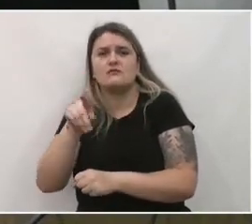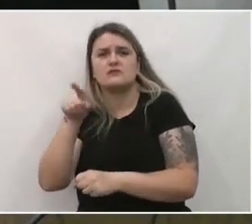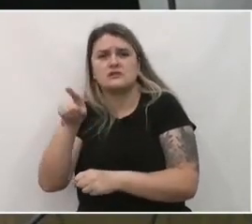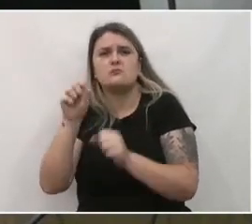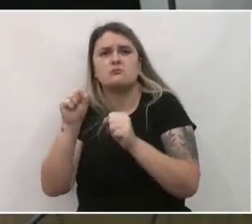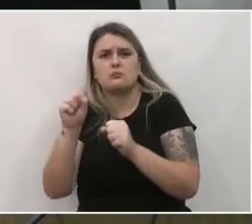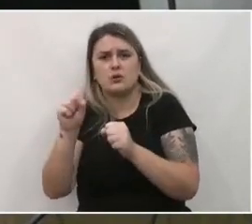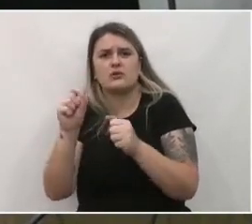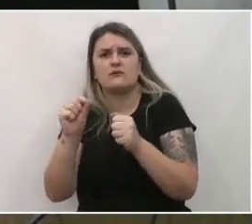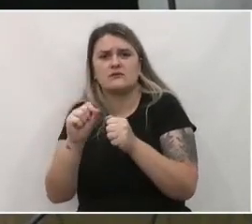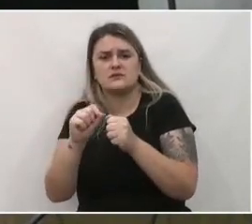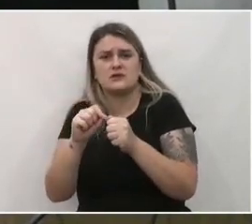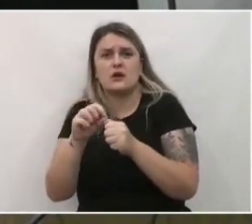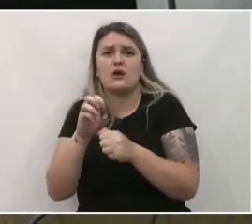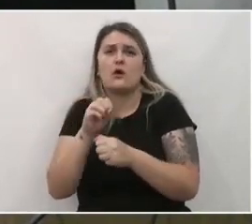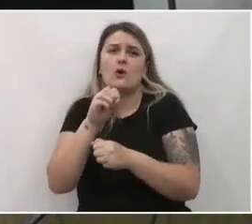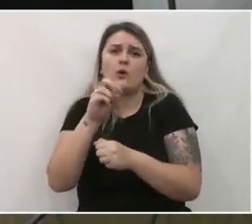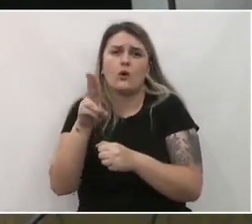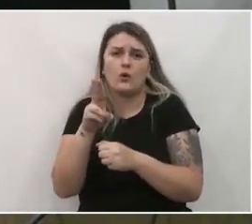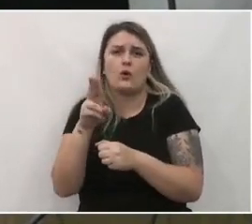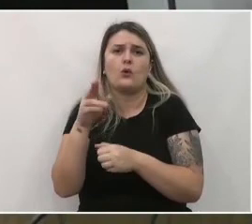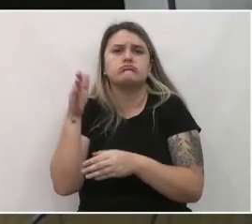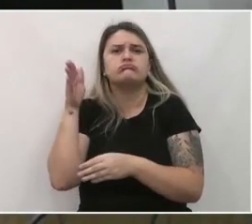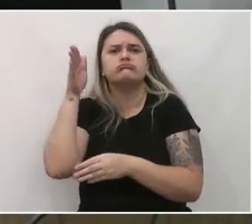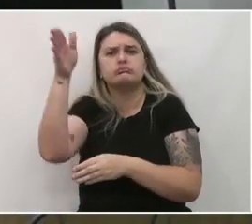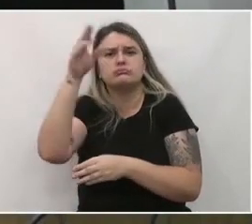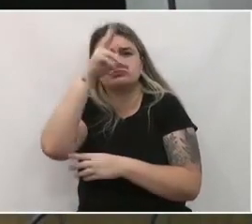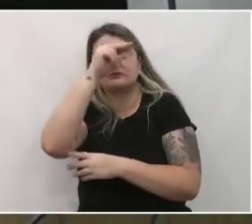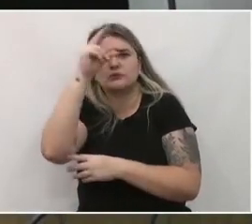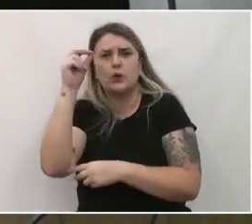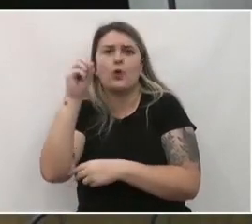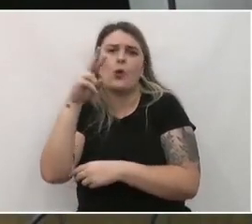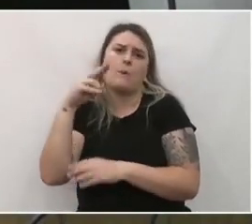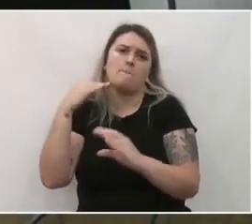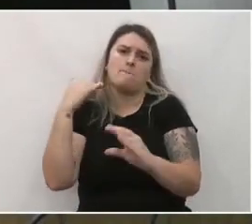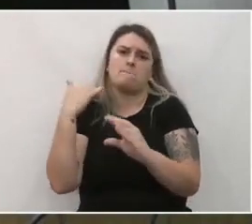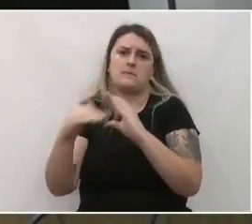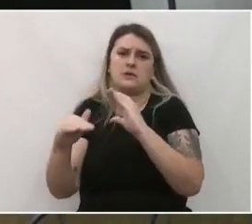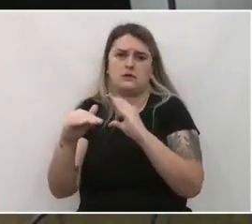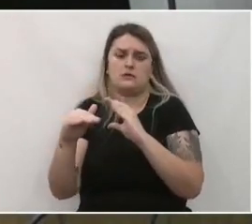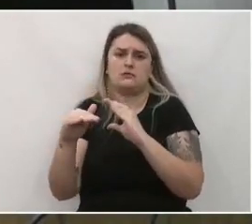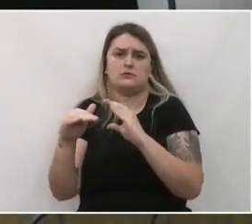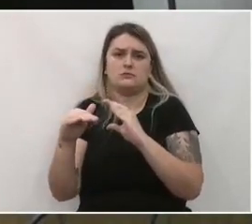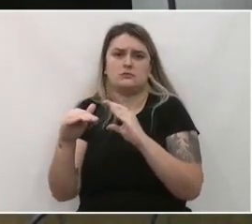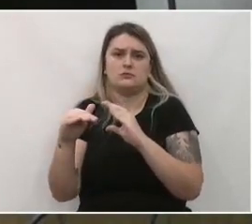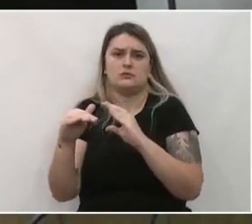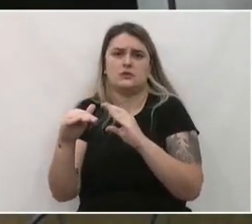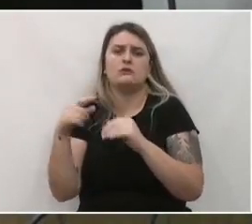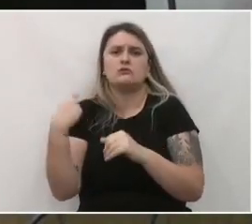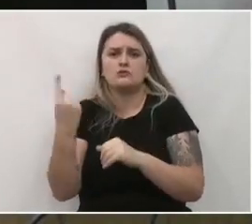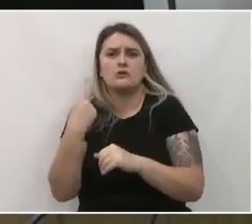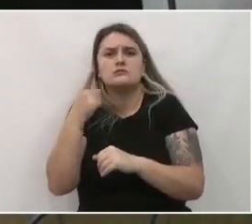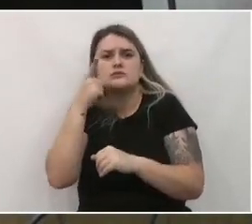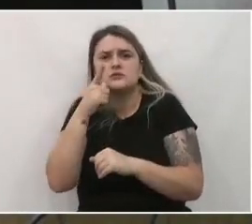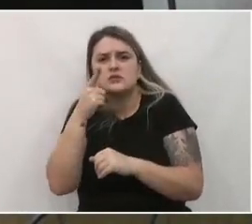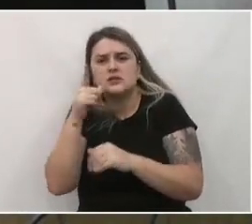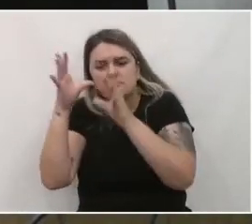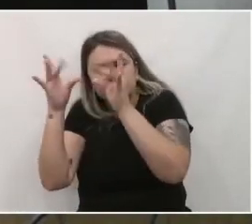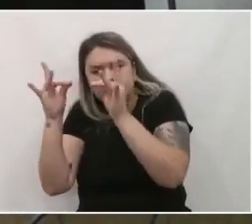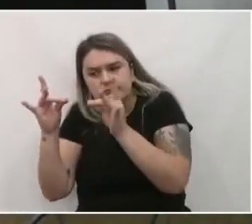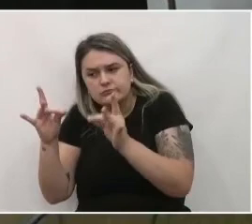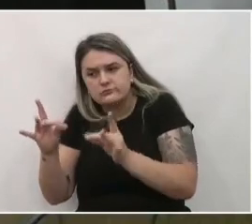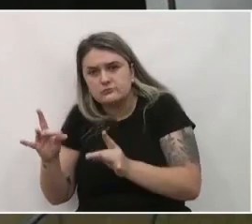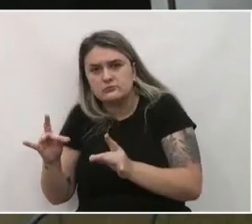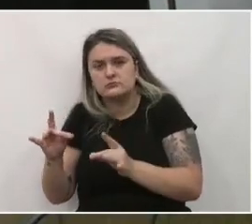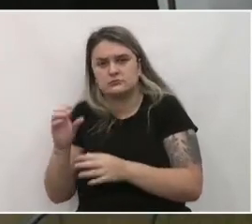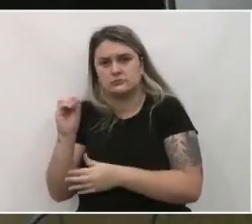colocar lá, ou pode ser direto na prefeitura para o e-mail também que eles vão disponibilizar, que daí a gente consegue analisar caso a